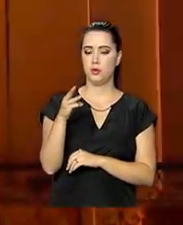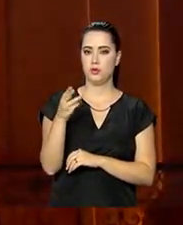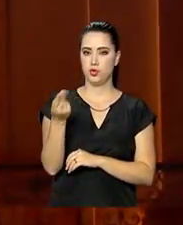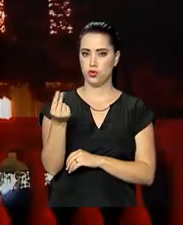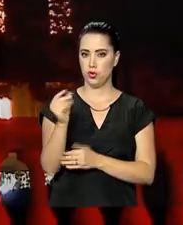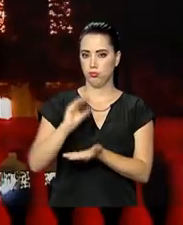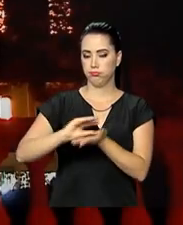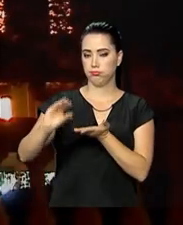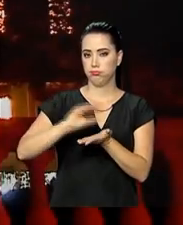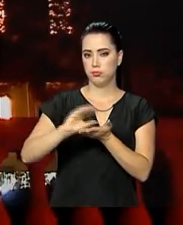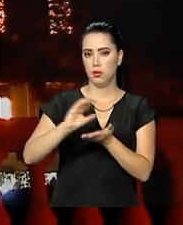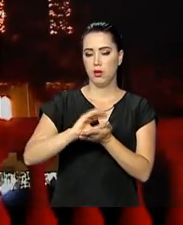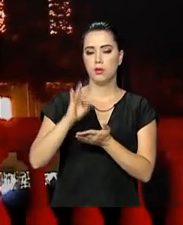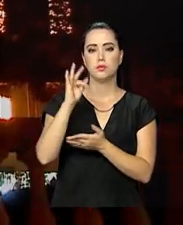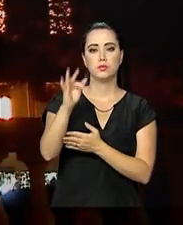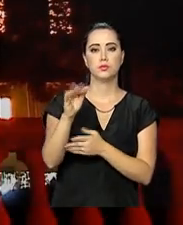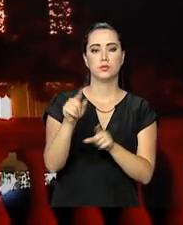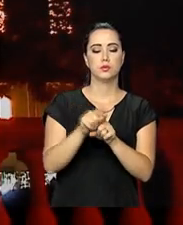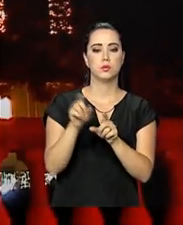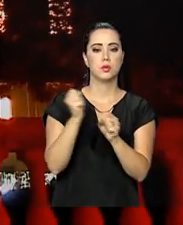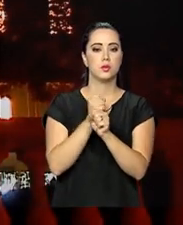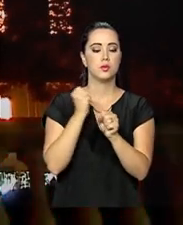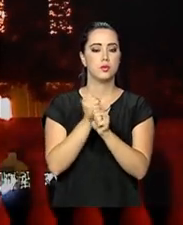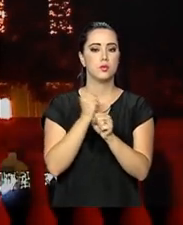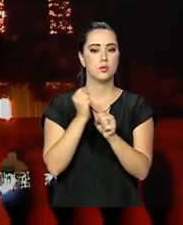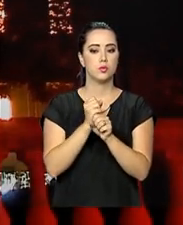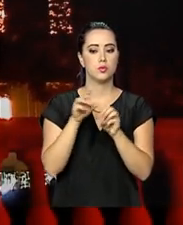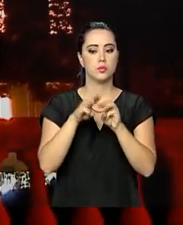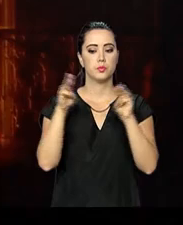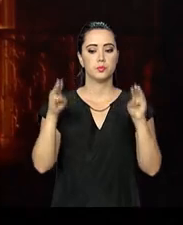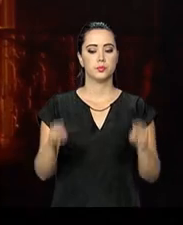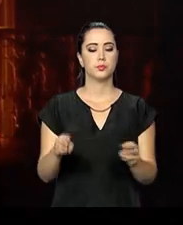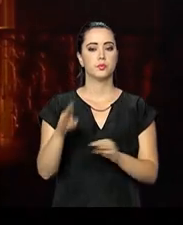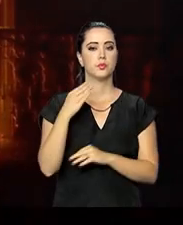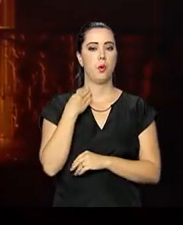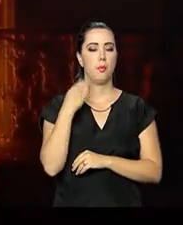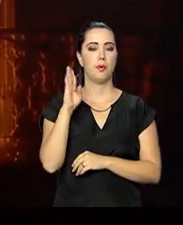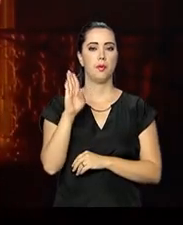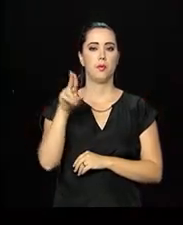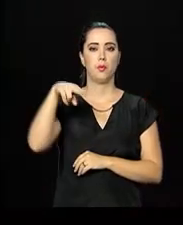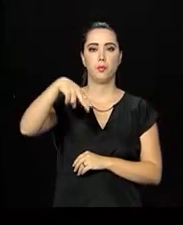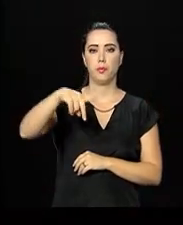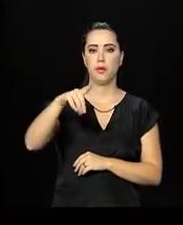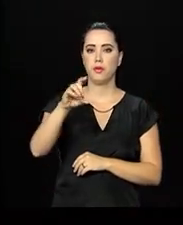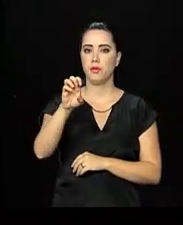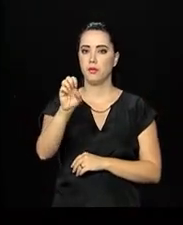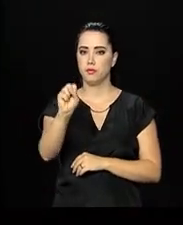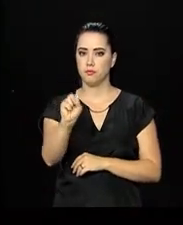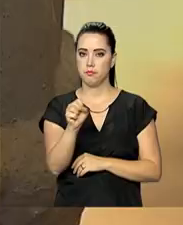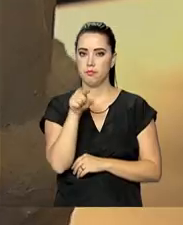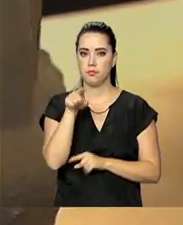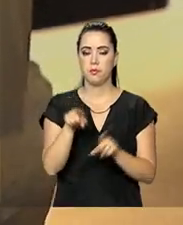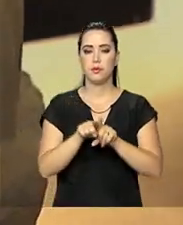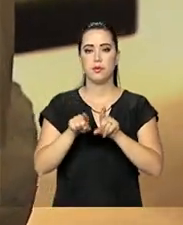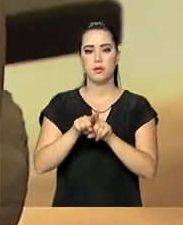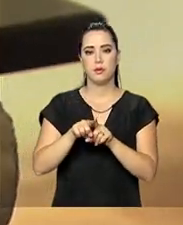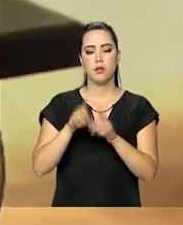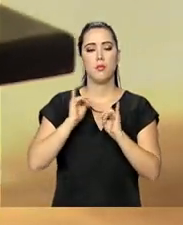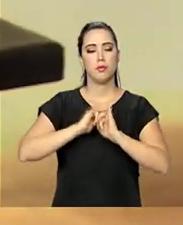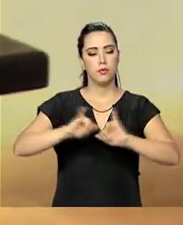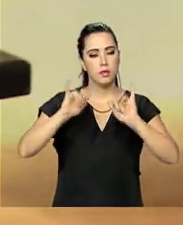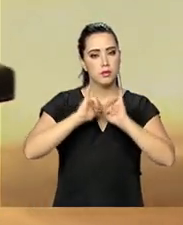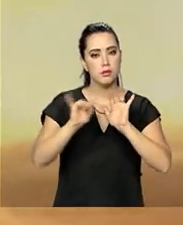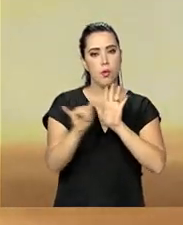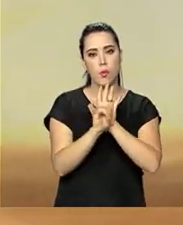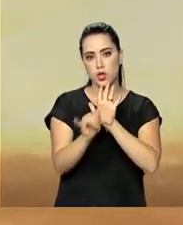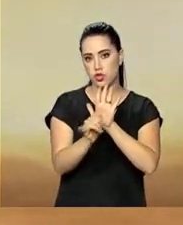projetos de reconstrução do museu. O Banco Nacional do Desenvolvimento Econômico e Social, BNDES, também vai lançar